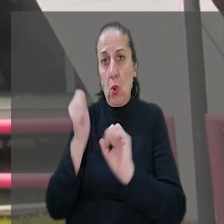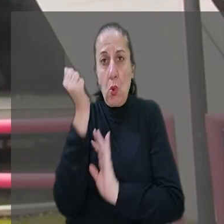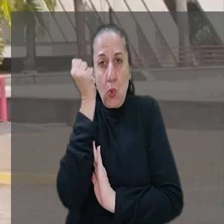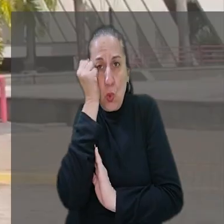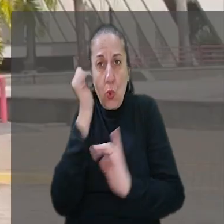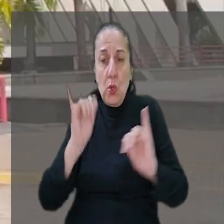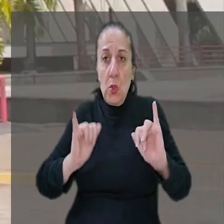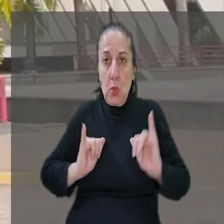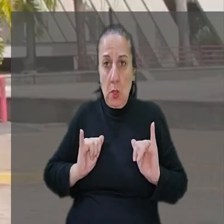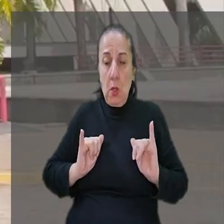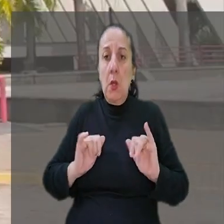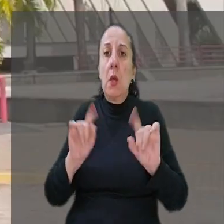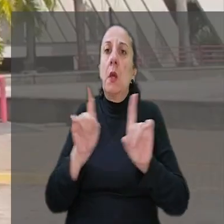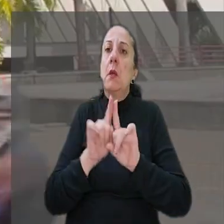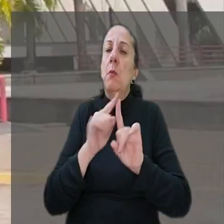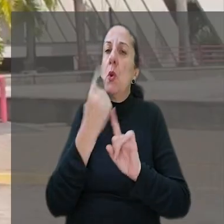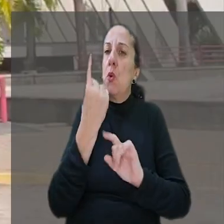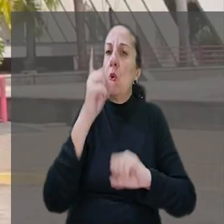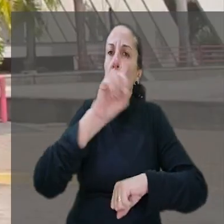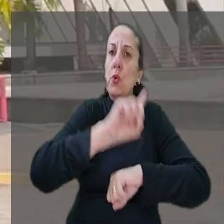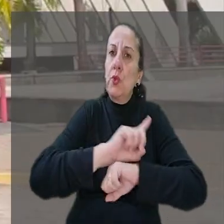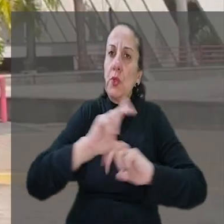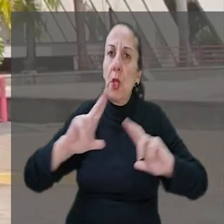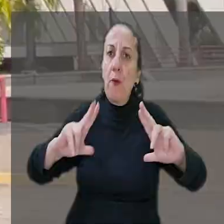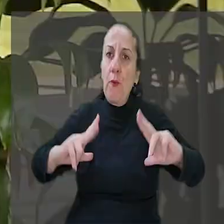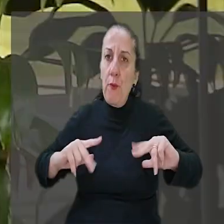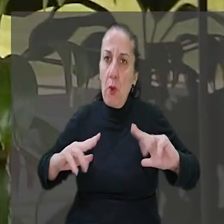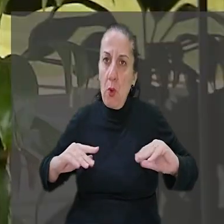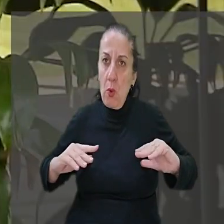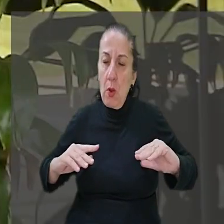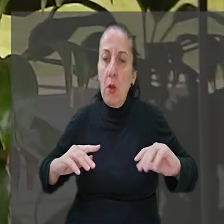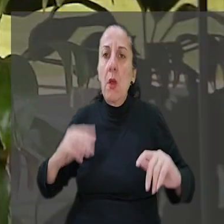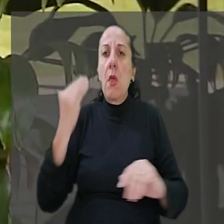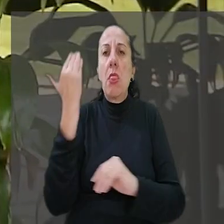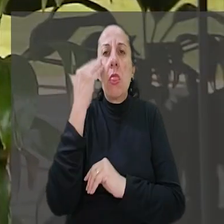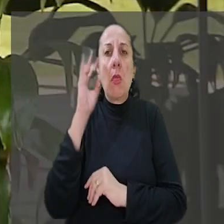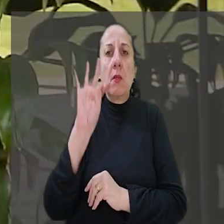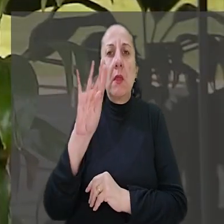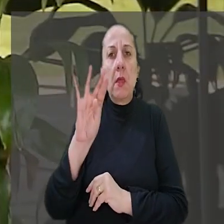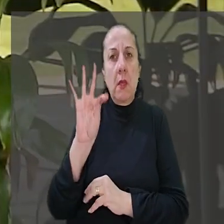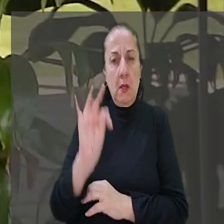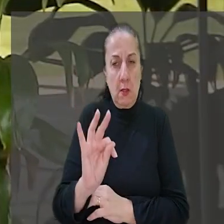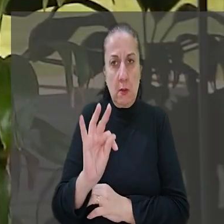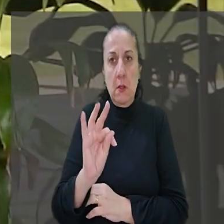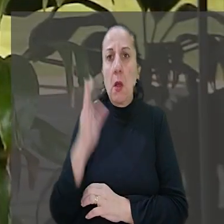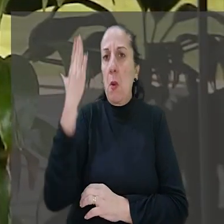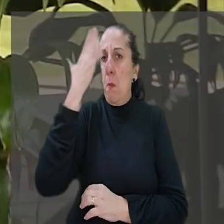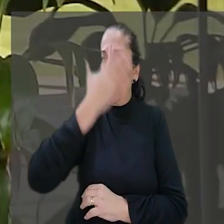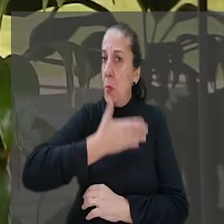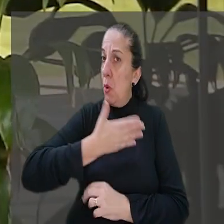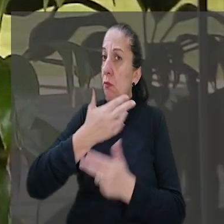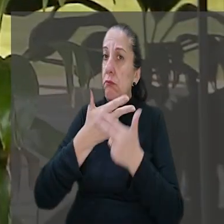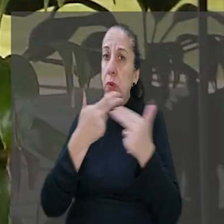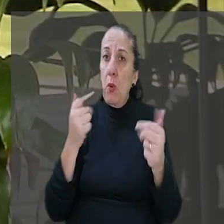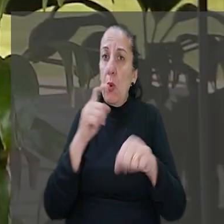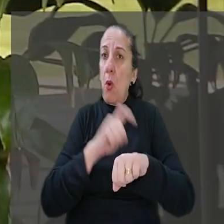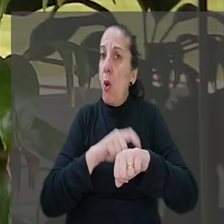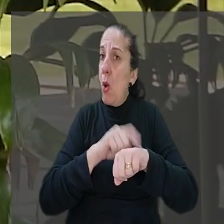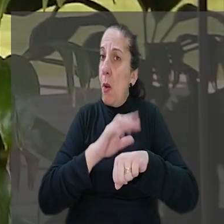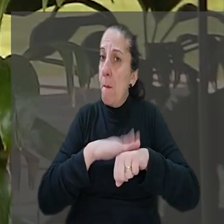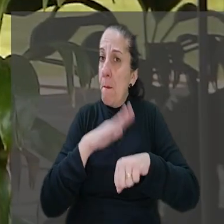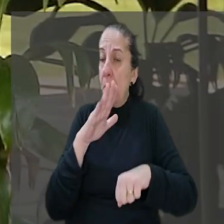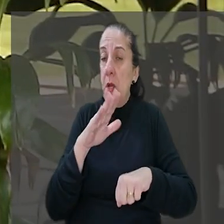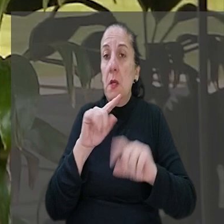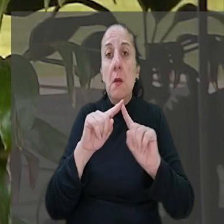ou repousando, e depois tinham um dia inteiro de folga. O TRT entendeu que cabia às cuidadoras comprovar as alegações